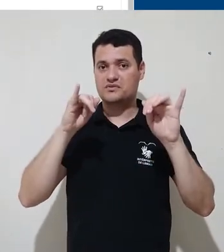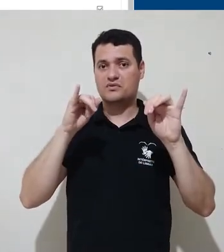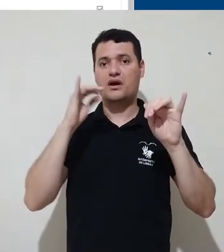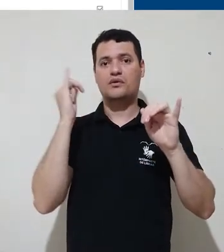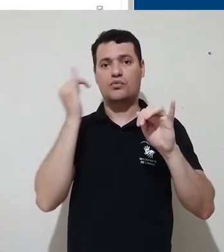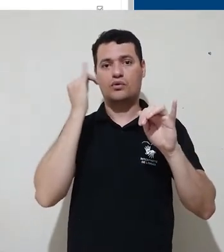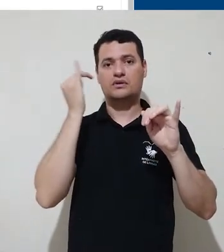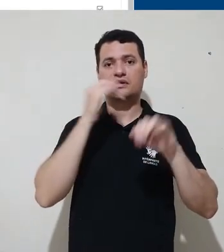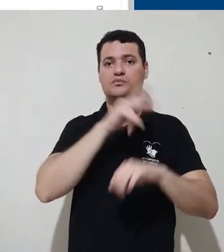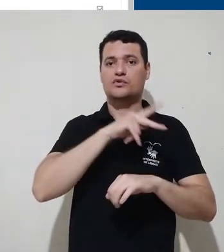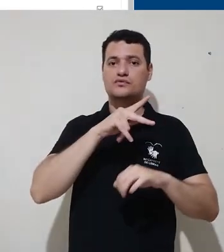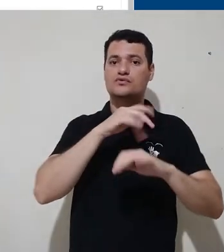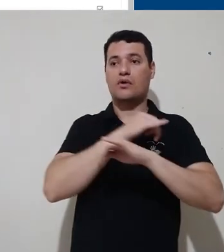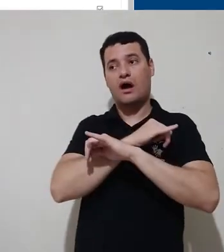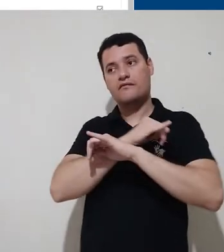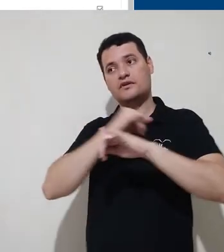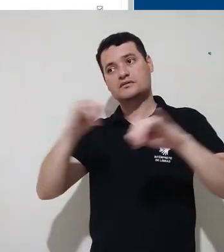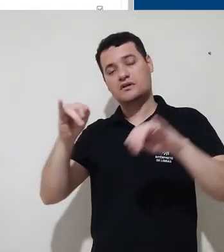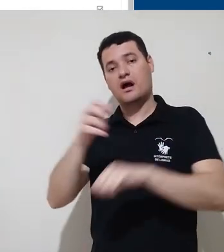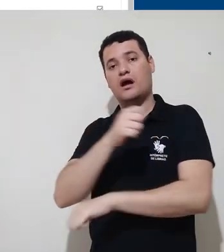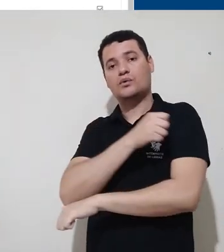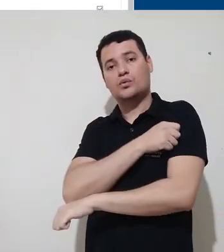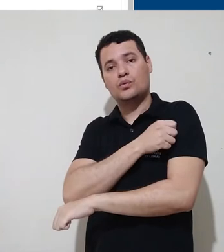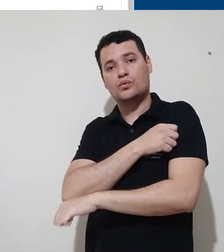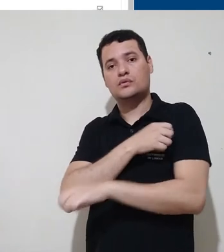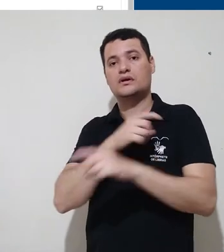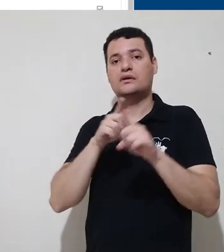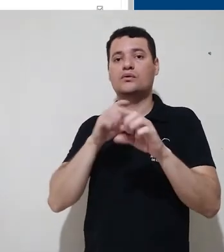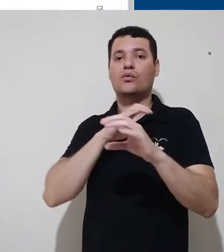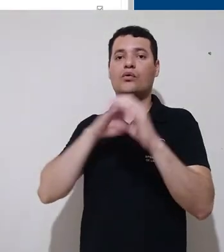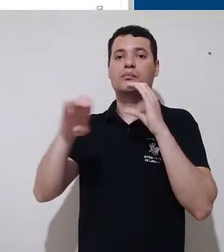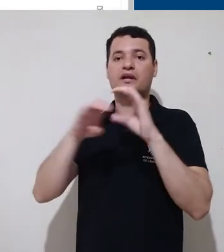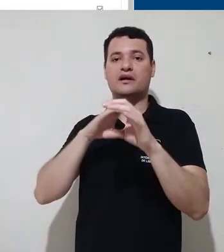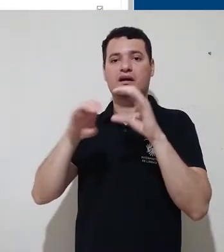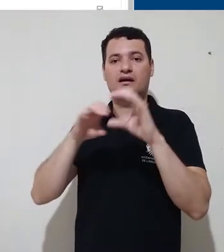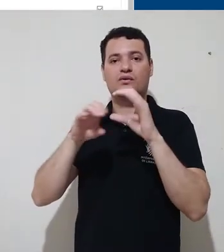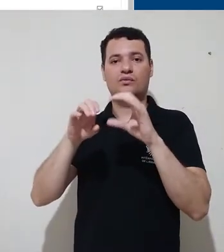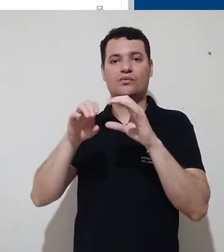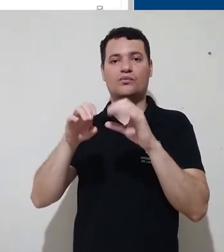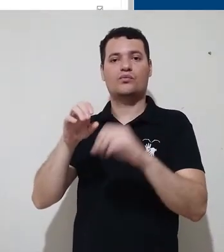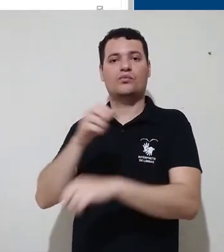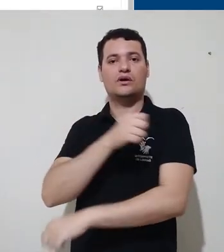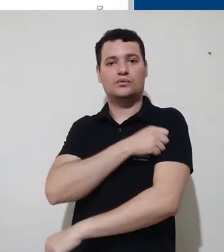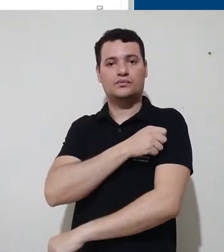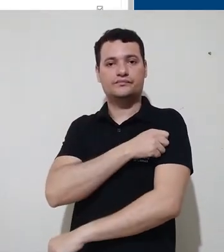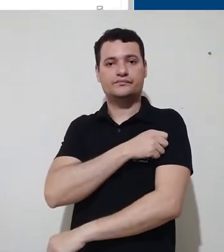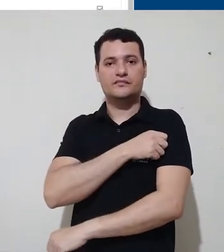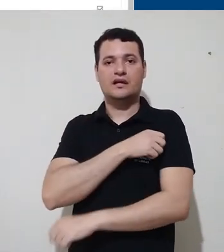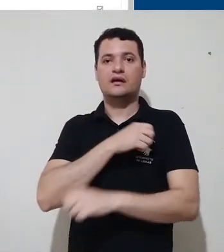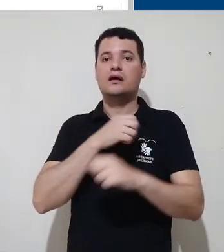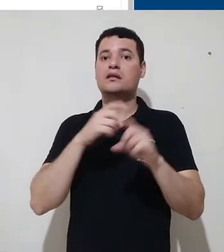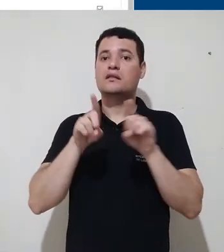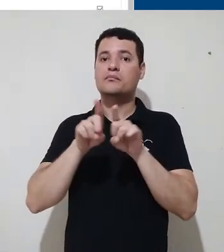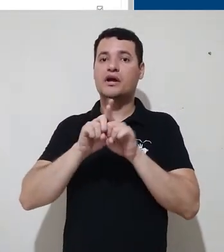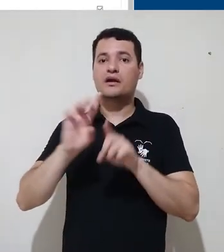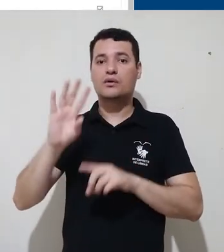comunicação com os alunos e com os tutores, bem como para registrar